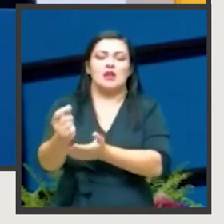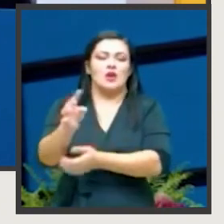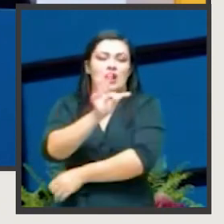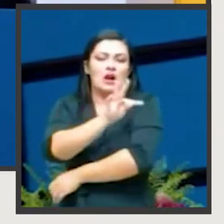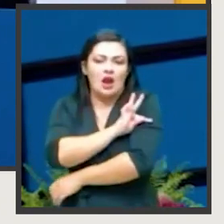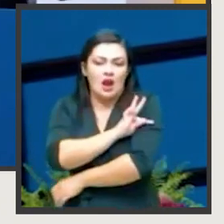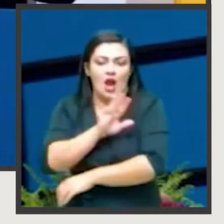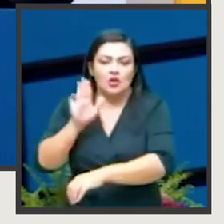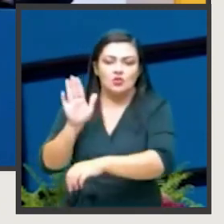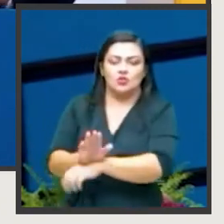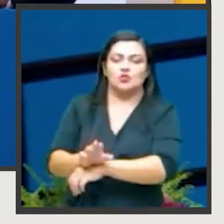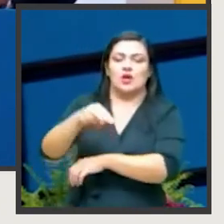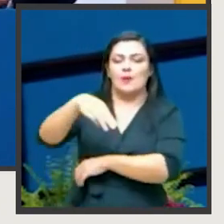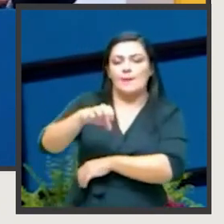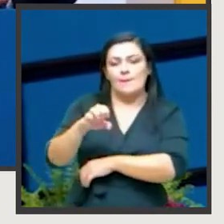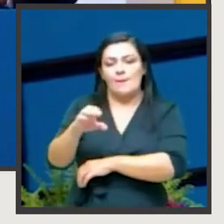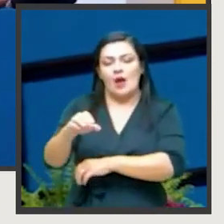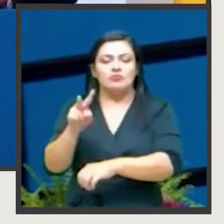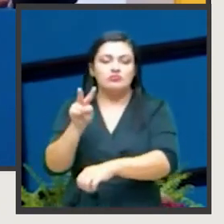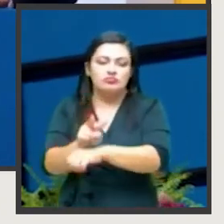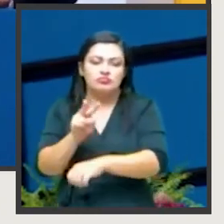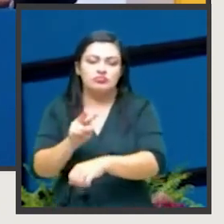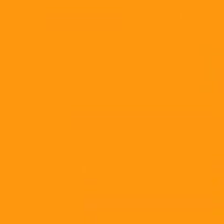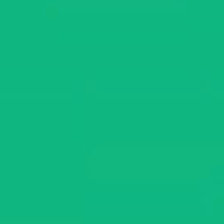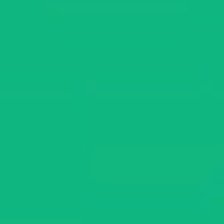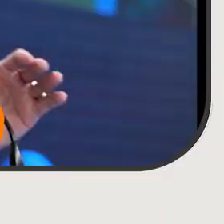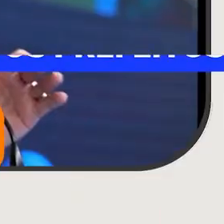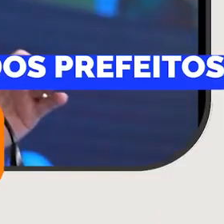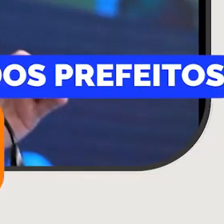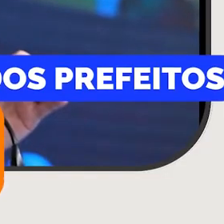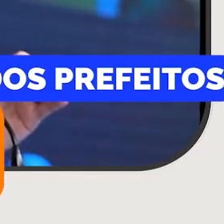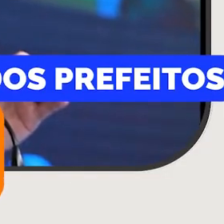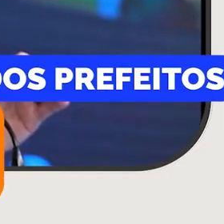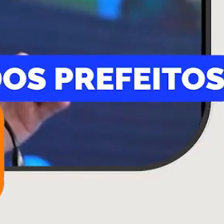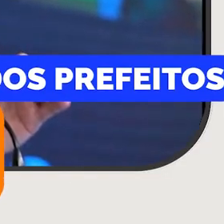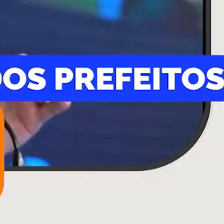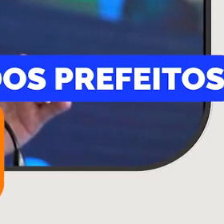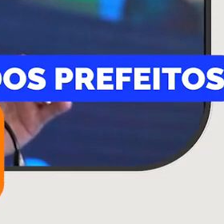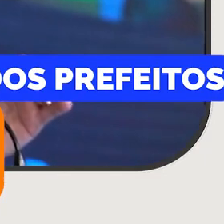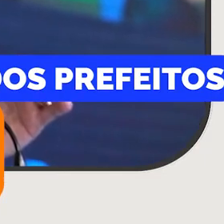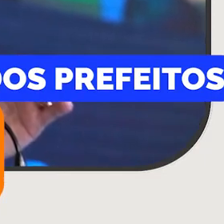apoio financeiro por parte do Ministério da Educação. Música